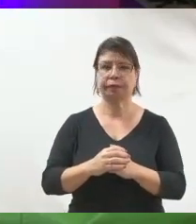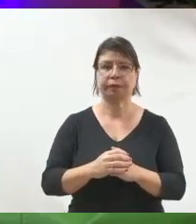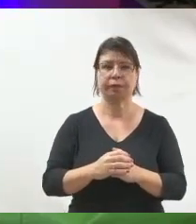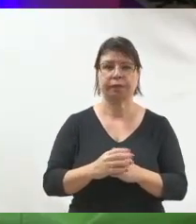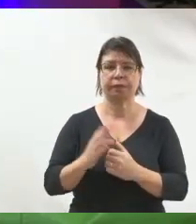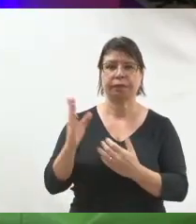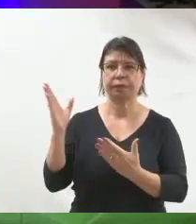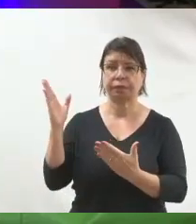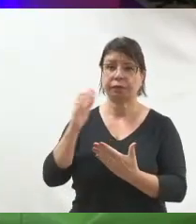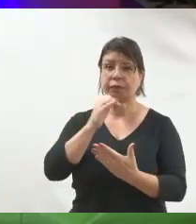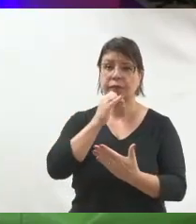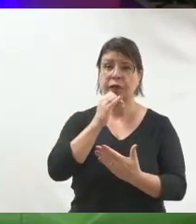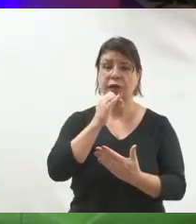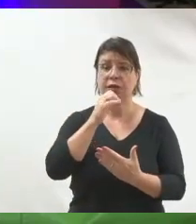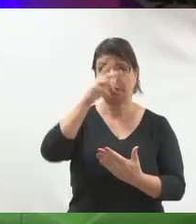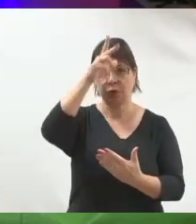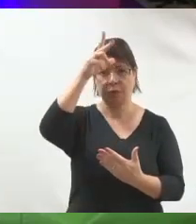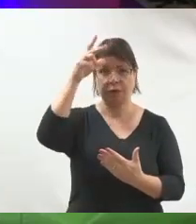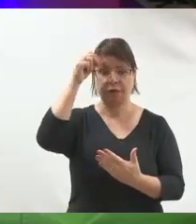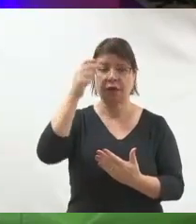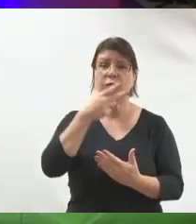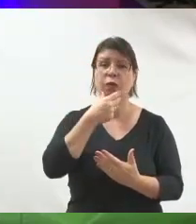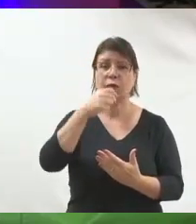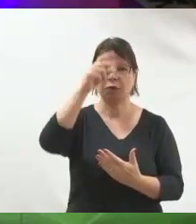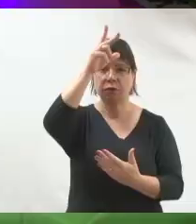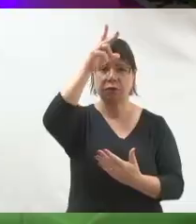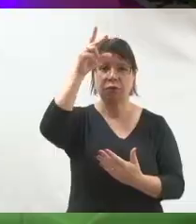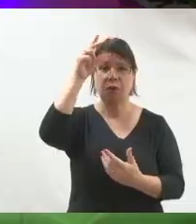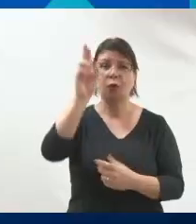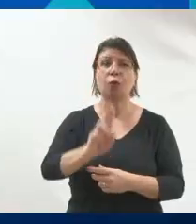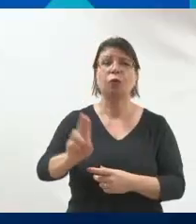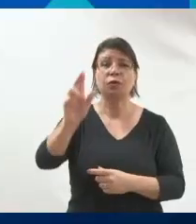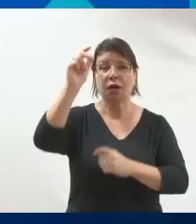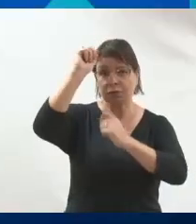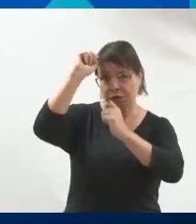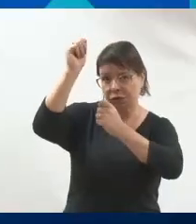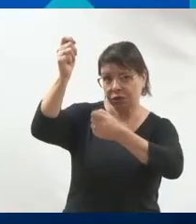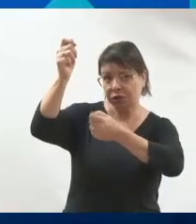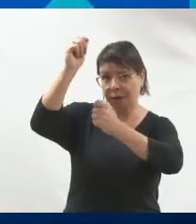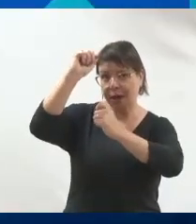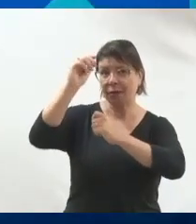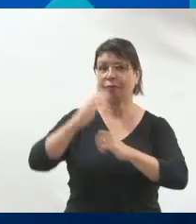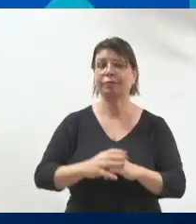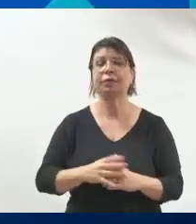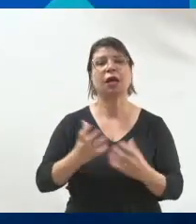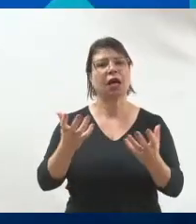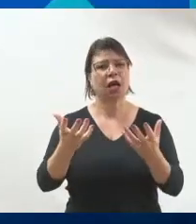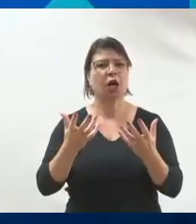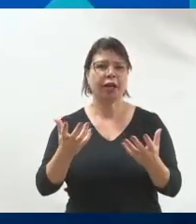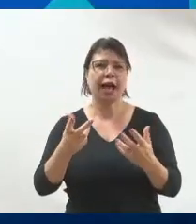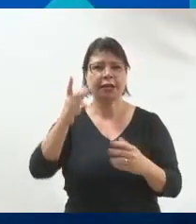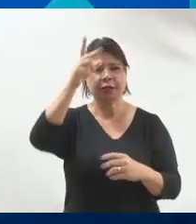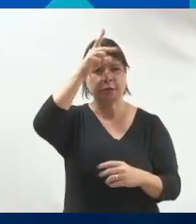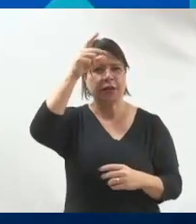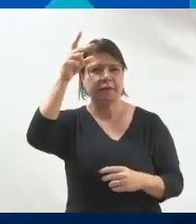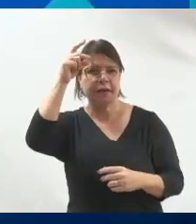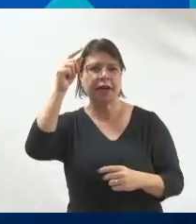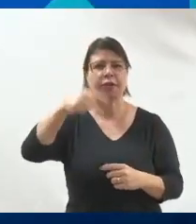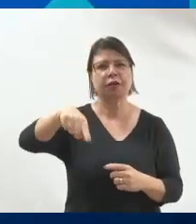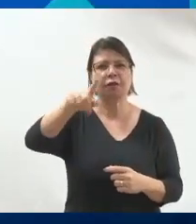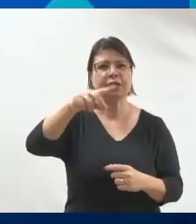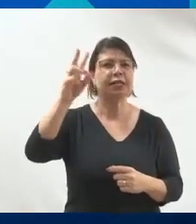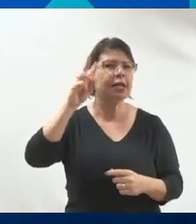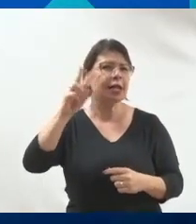Aqui é um exemplo de um prefeito que usa o chapéu. Eu quero ser o prefeito que as pessoas vão lembrar